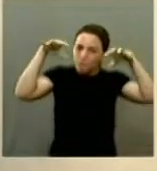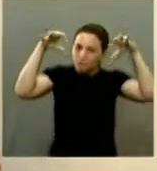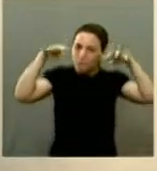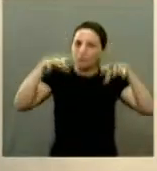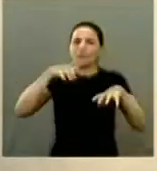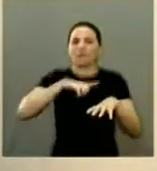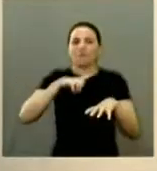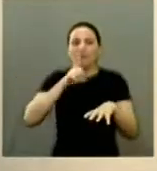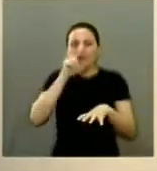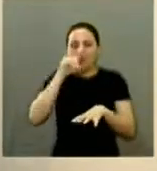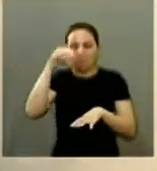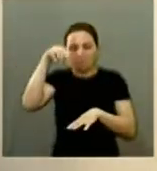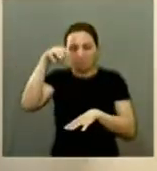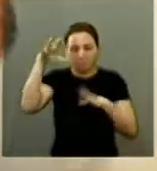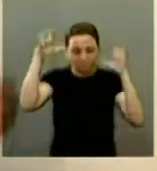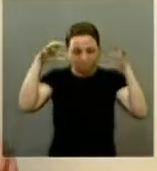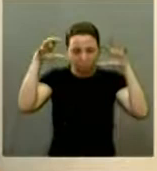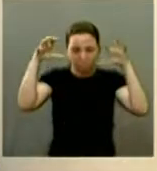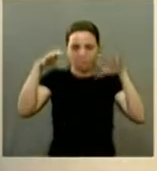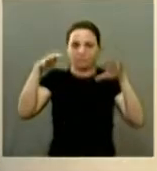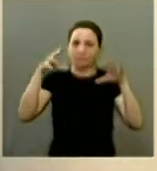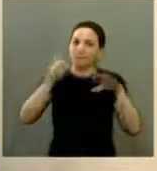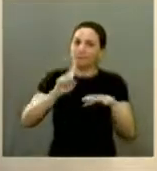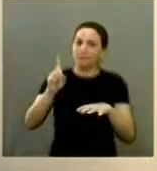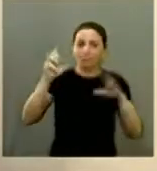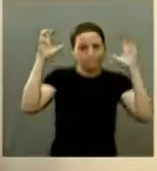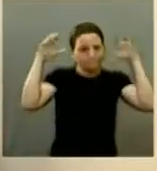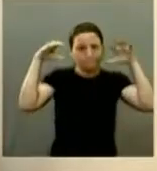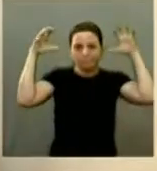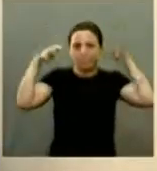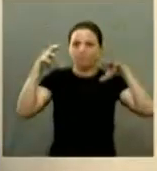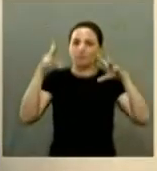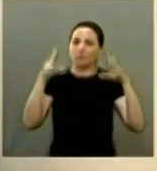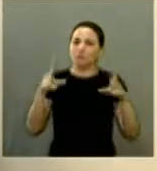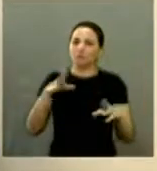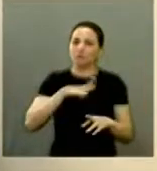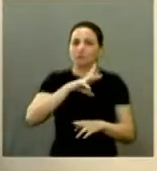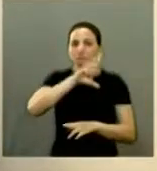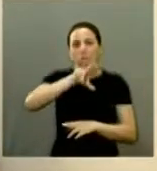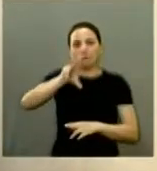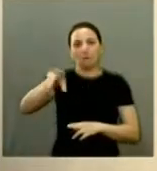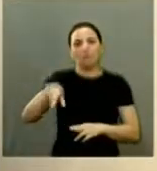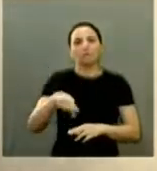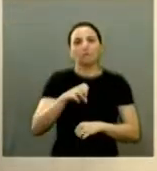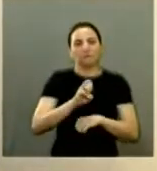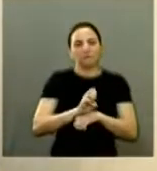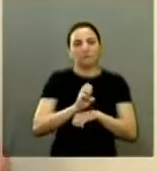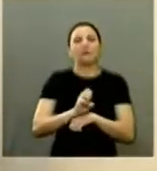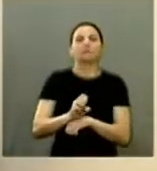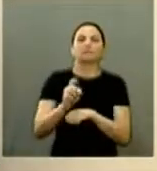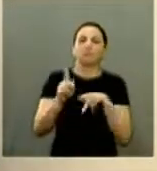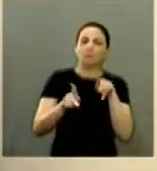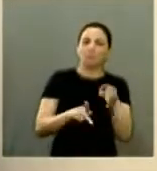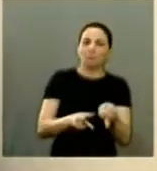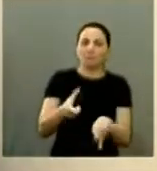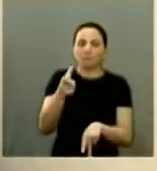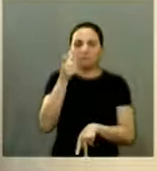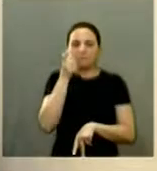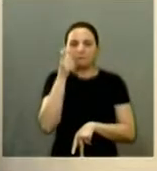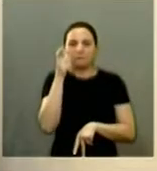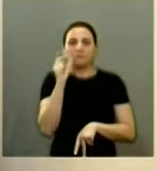caiu água em Araraquara aqui não caiu água como no resto do estado no resto das cidades estão passando dificuldade então para a população atentar